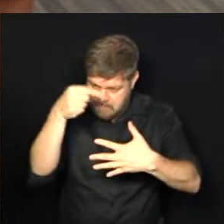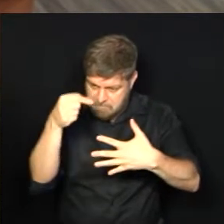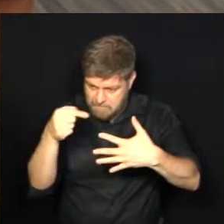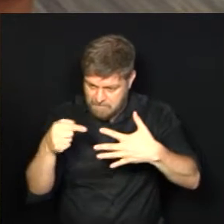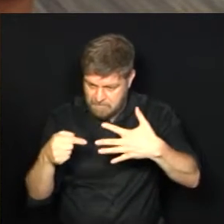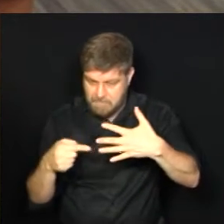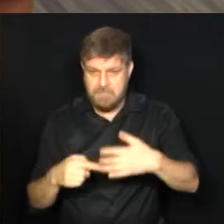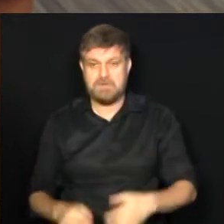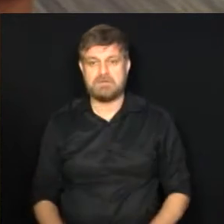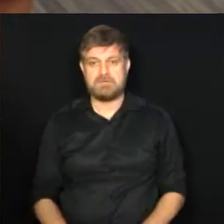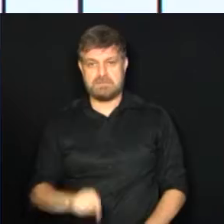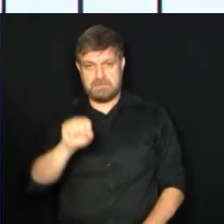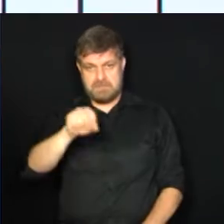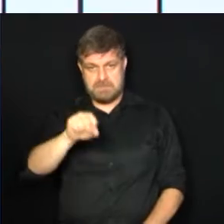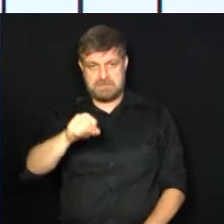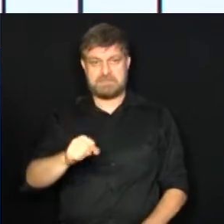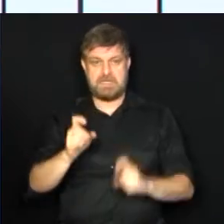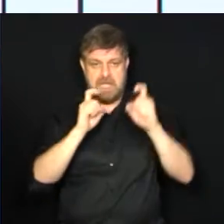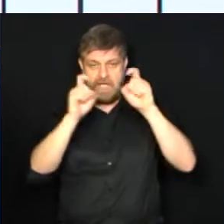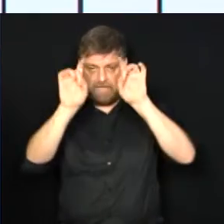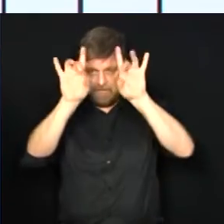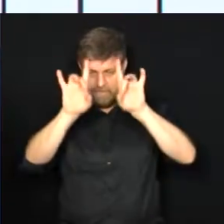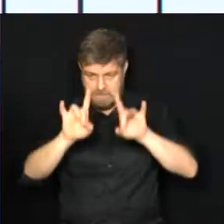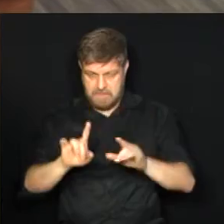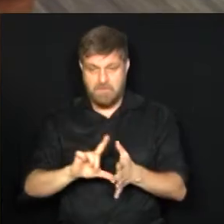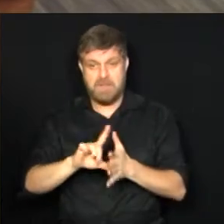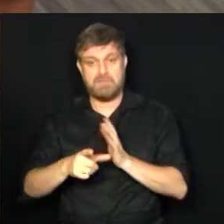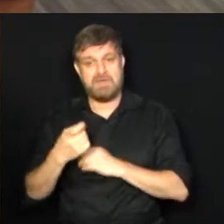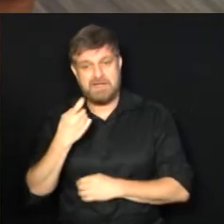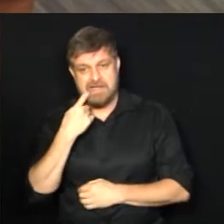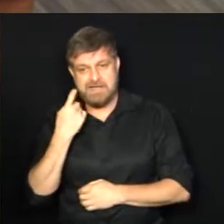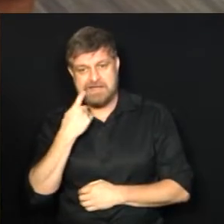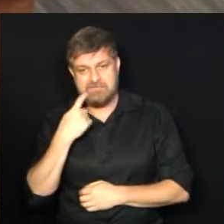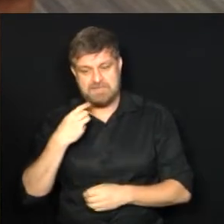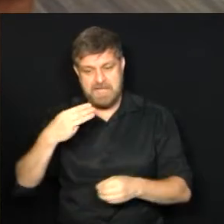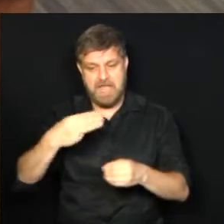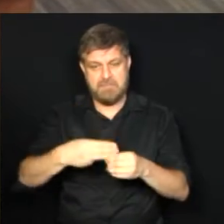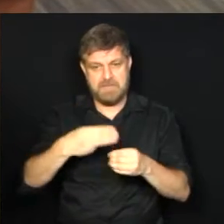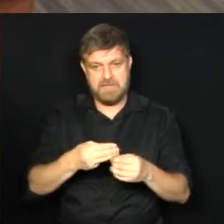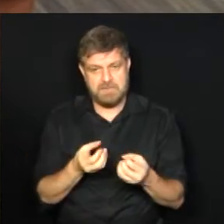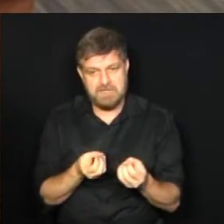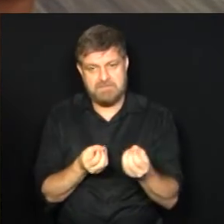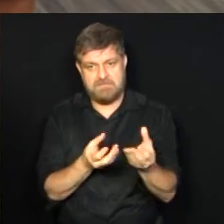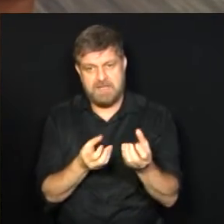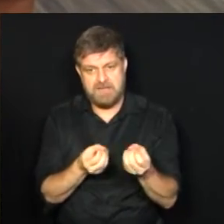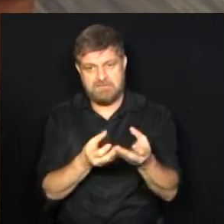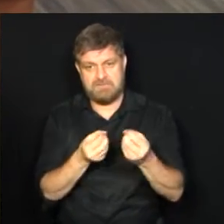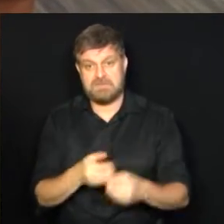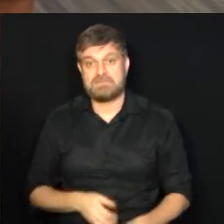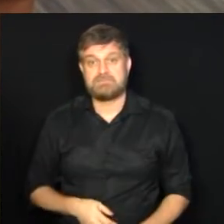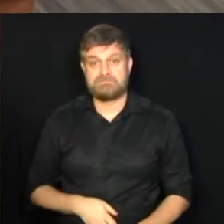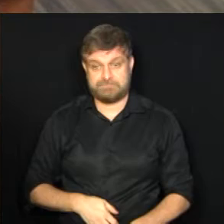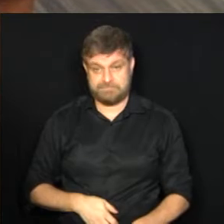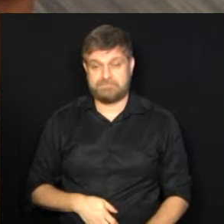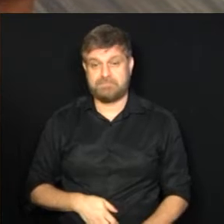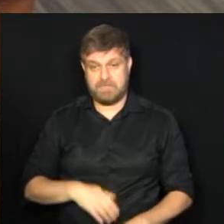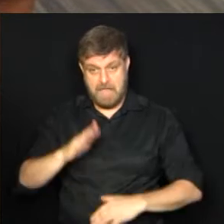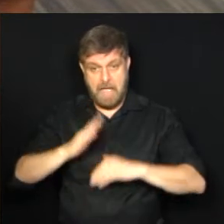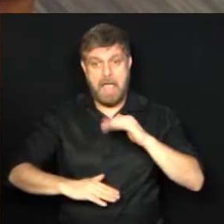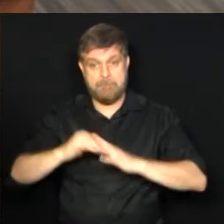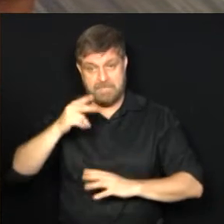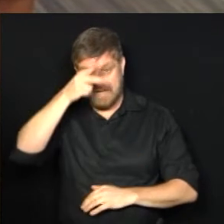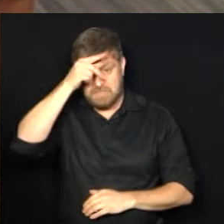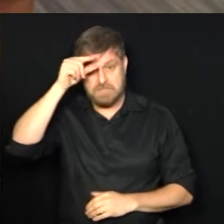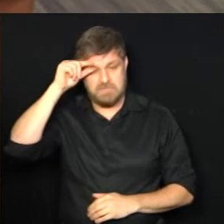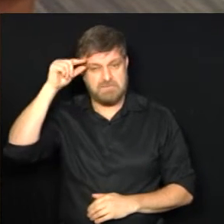Isso. Nós falamos das reuniões e na sexta-feira também tem mais notícias da Metrópole justamente com as medidas aí do prefeito